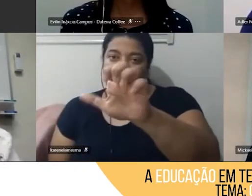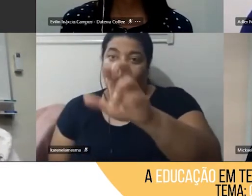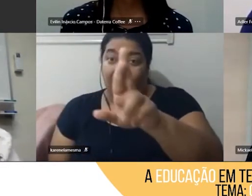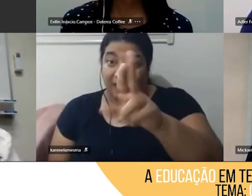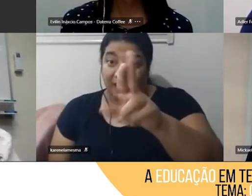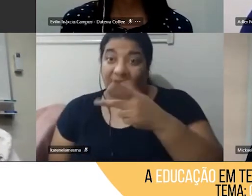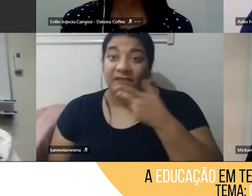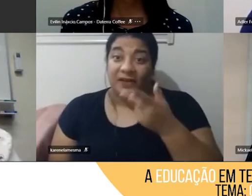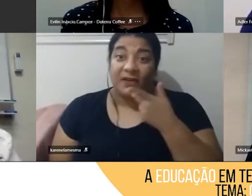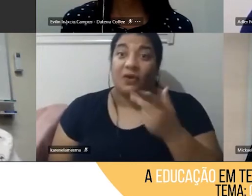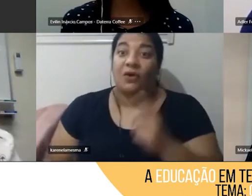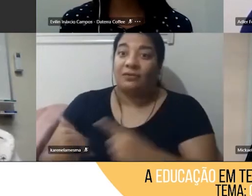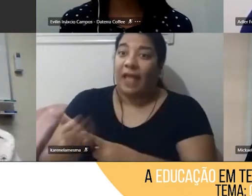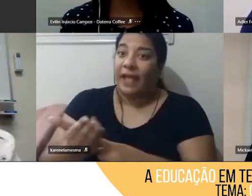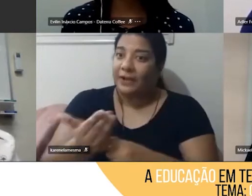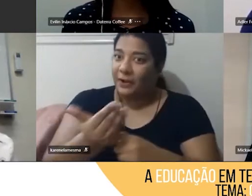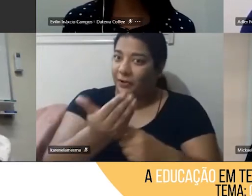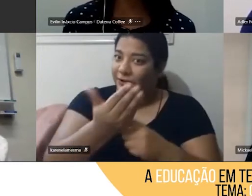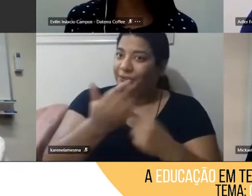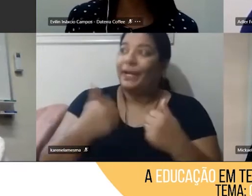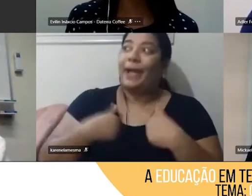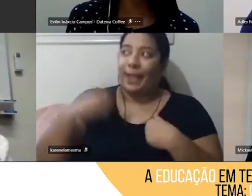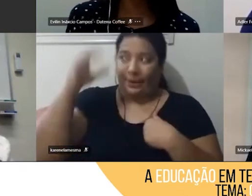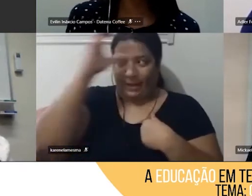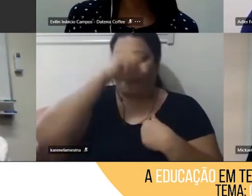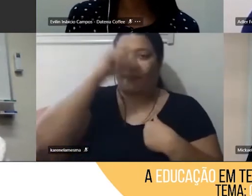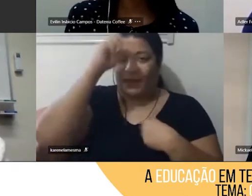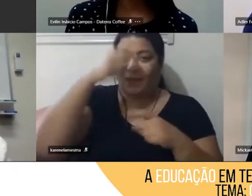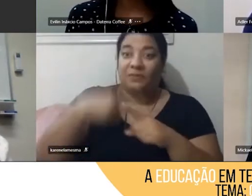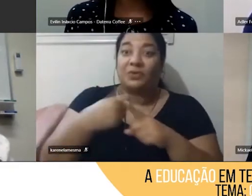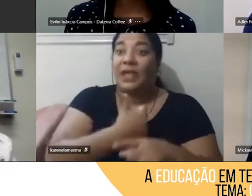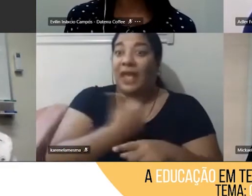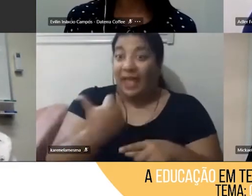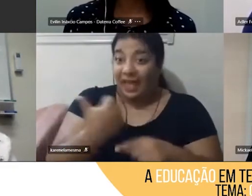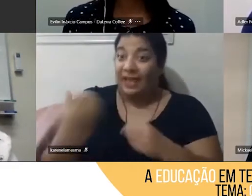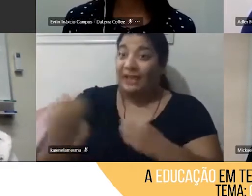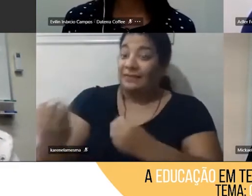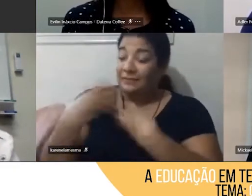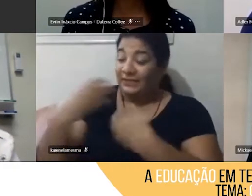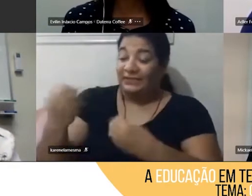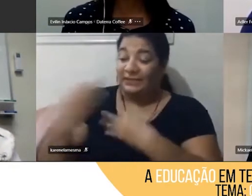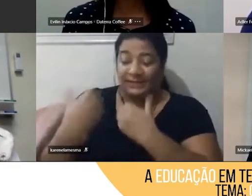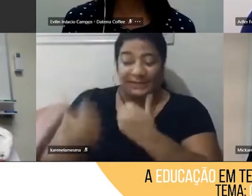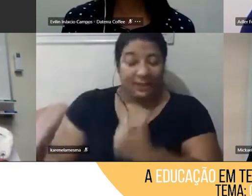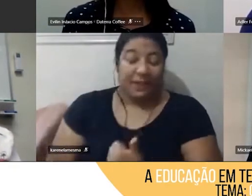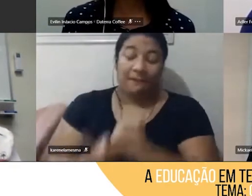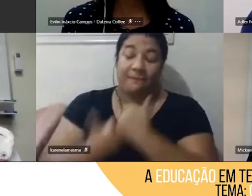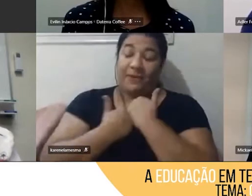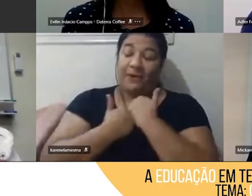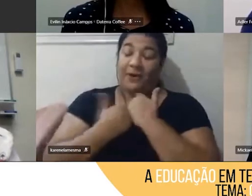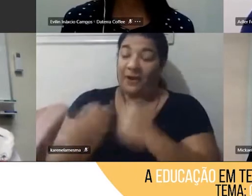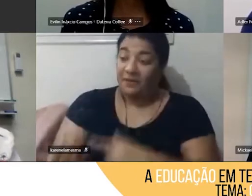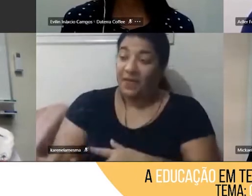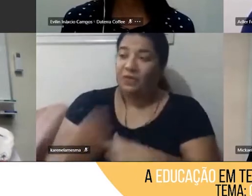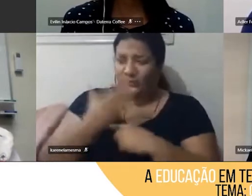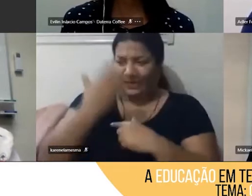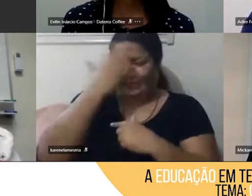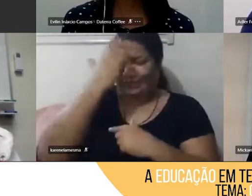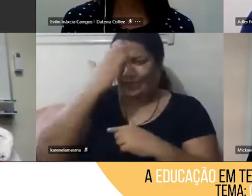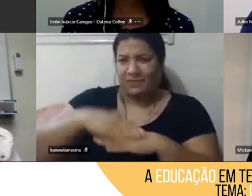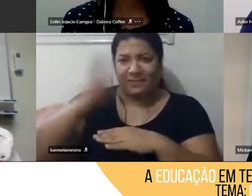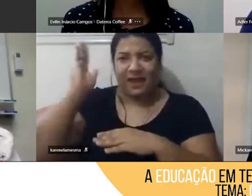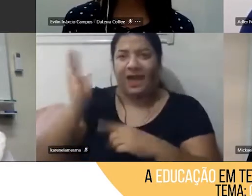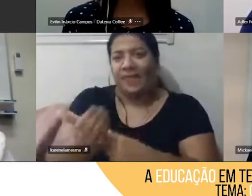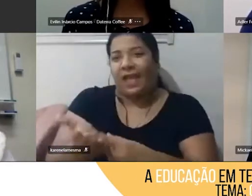com ele sou eu, viu, até para eu estar aqui, ele veio me apoiar, veio, eles sabem muito mais do que a